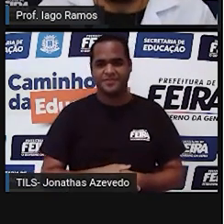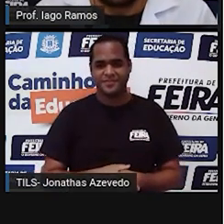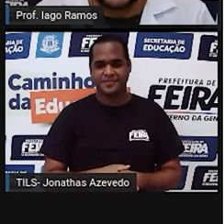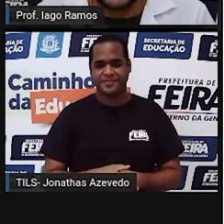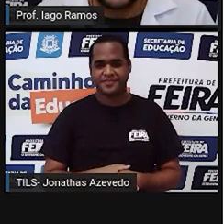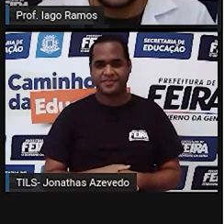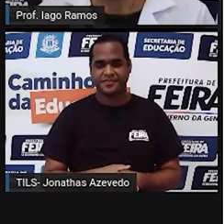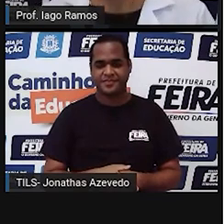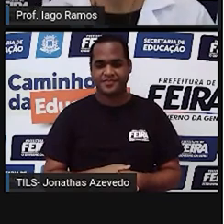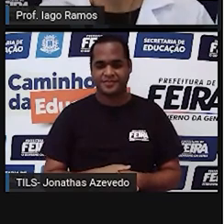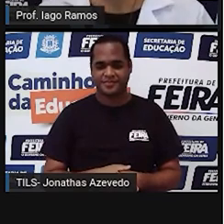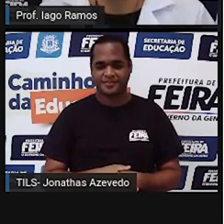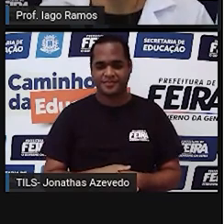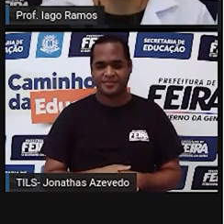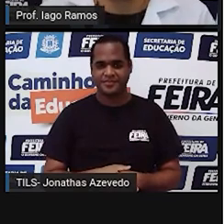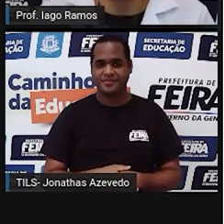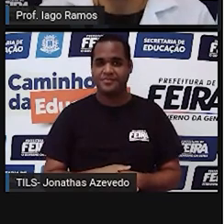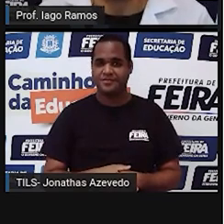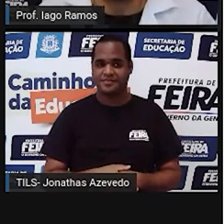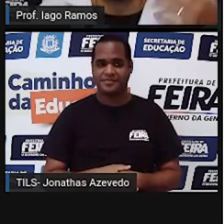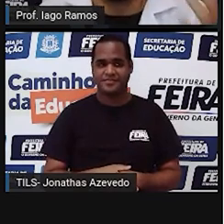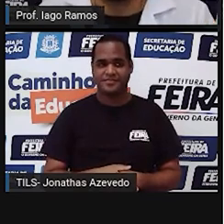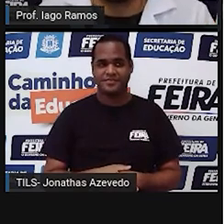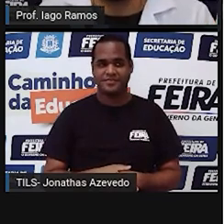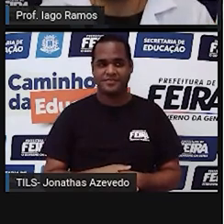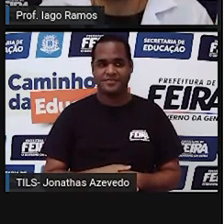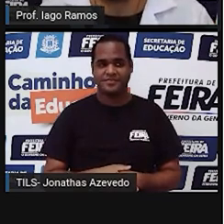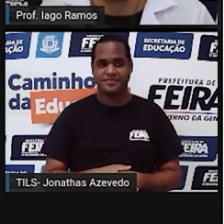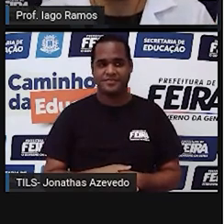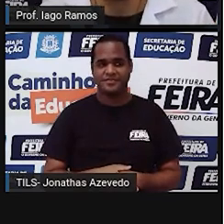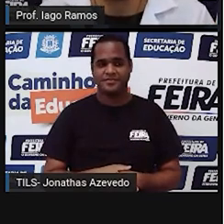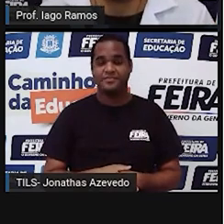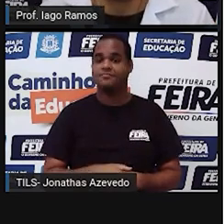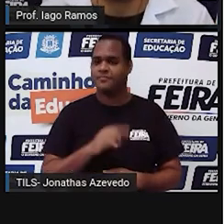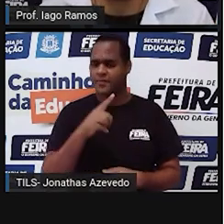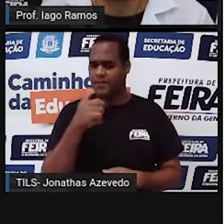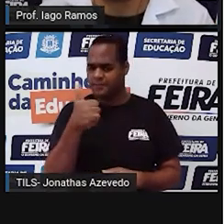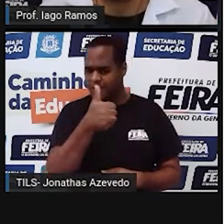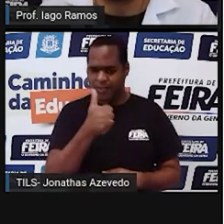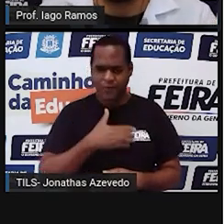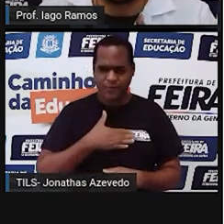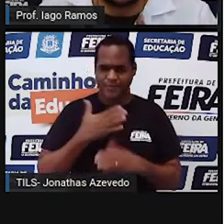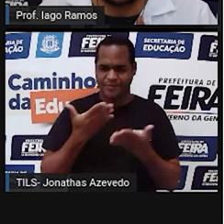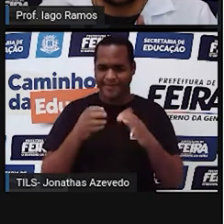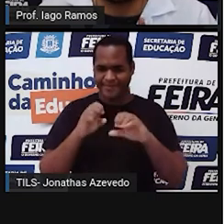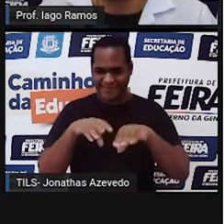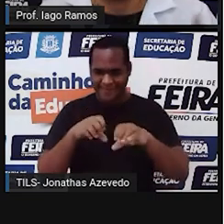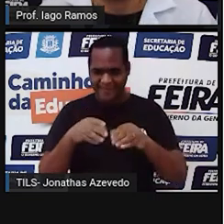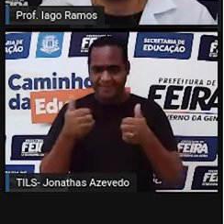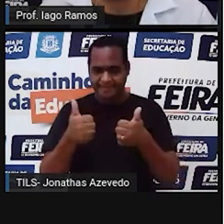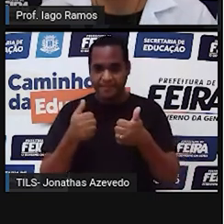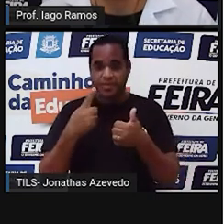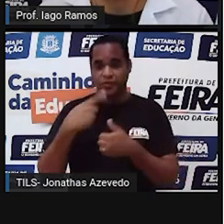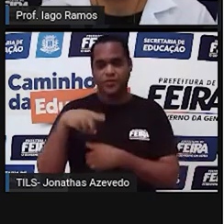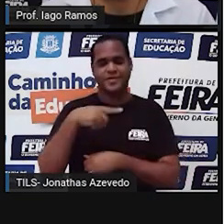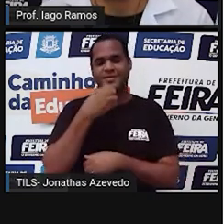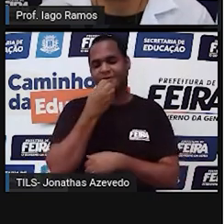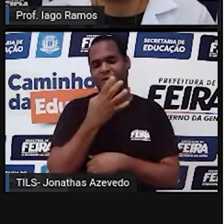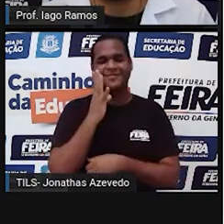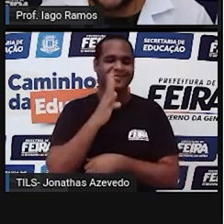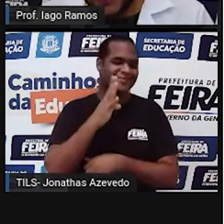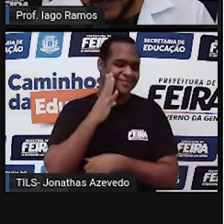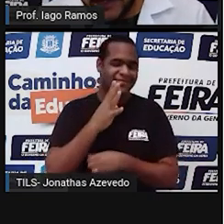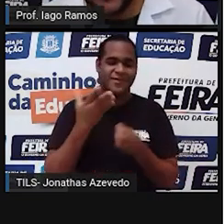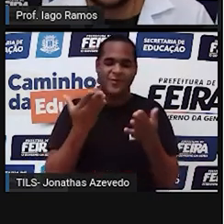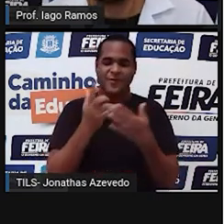bom então é isso aí você curtiu a nossa aula eu espero que sim pra nós foi bacana poder mais